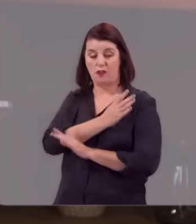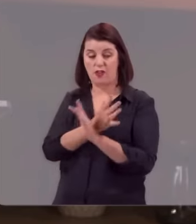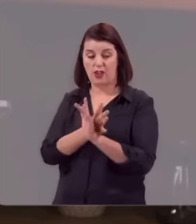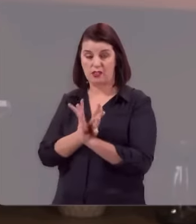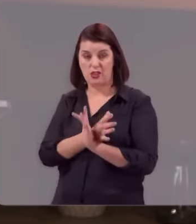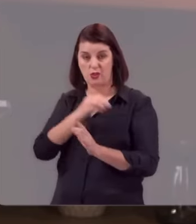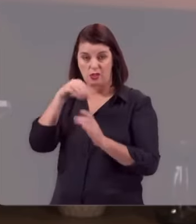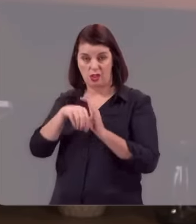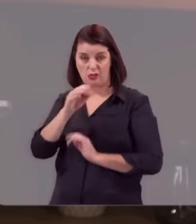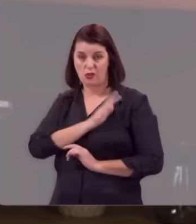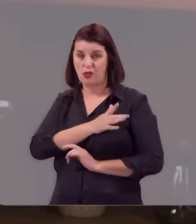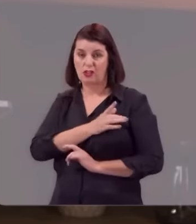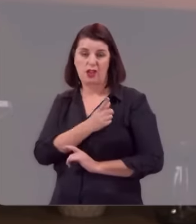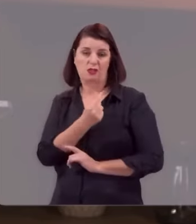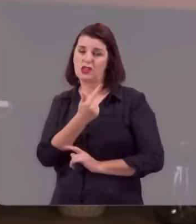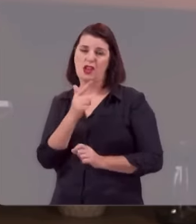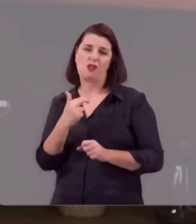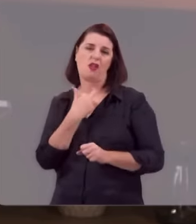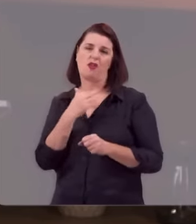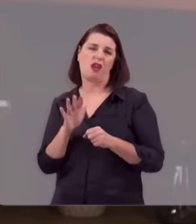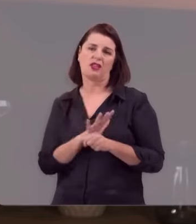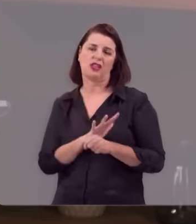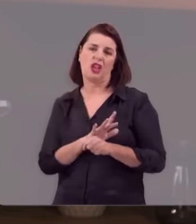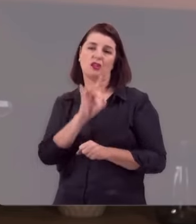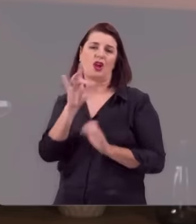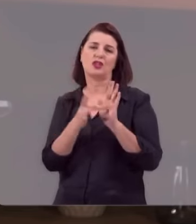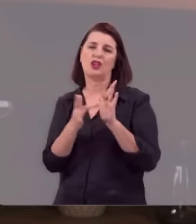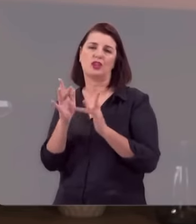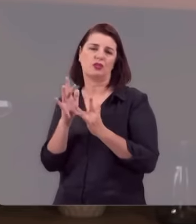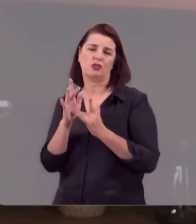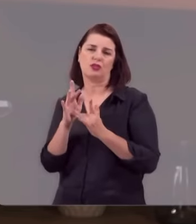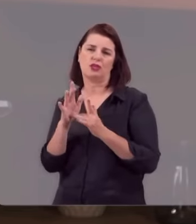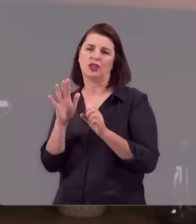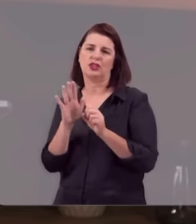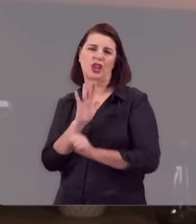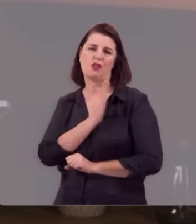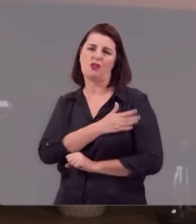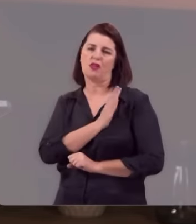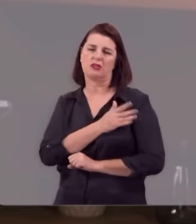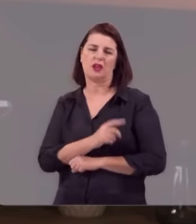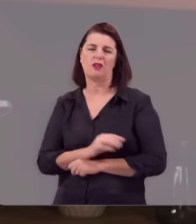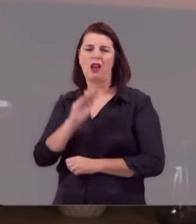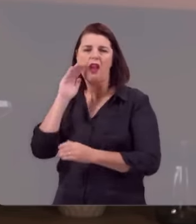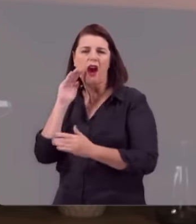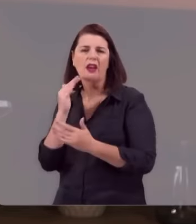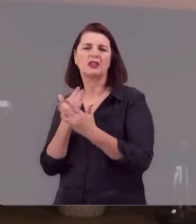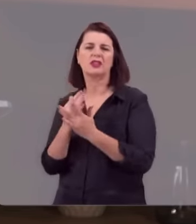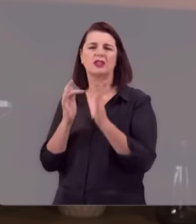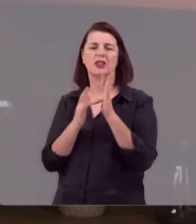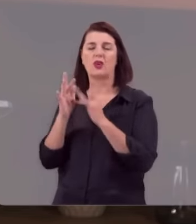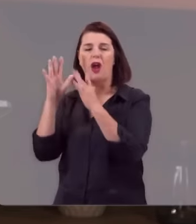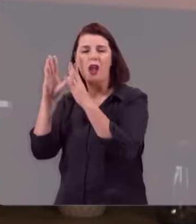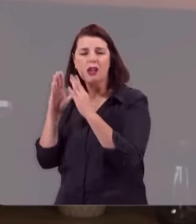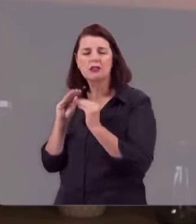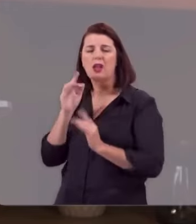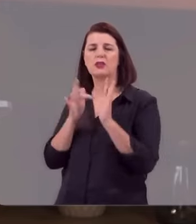dinheiro que vai preencher, é só Jesus que pode preencher. Entregue-se a ele, creia nele, receba-o agora